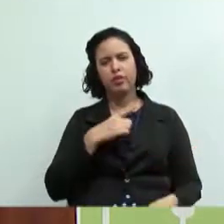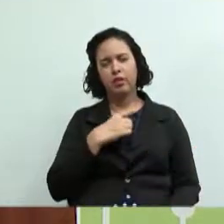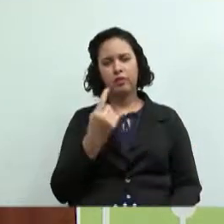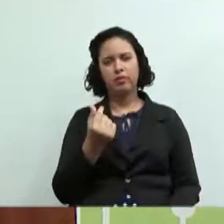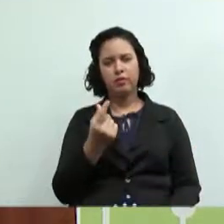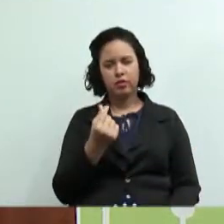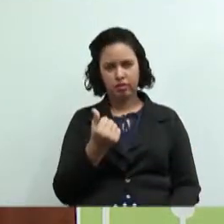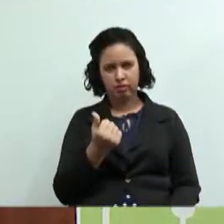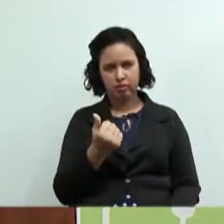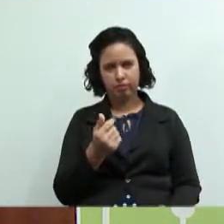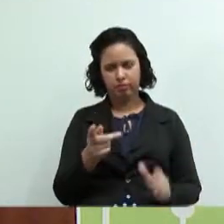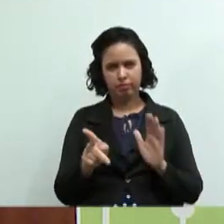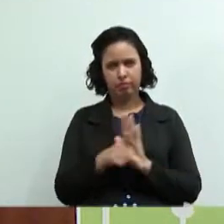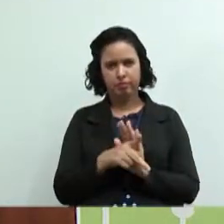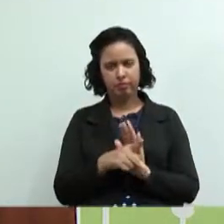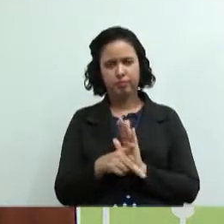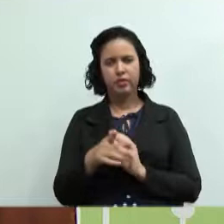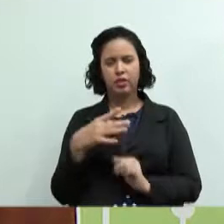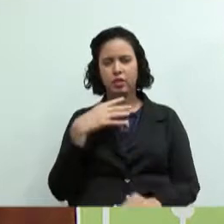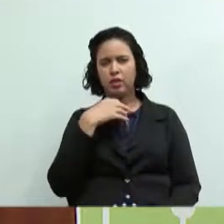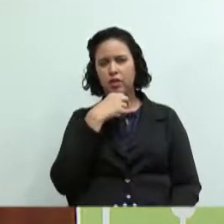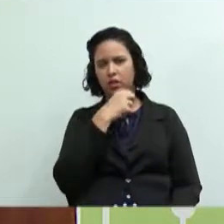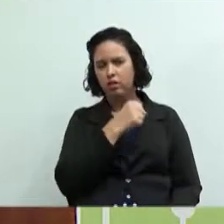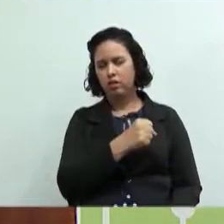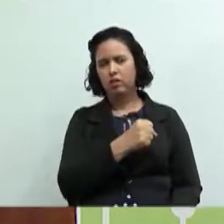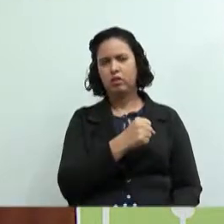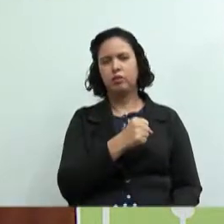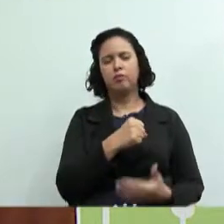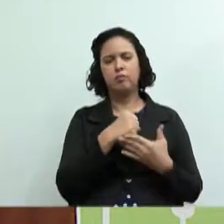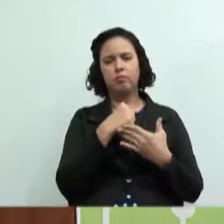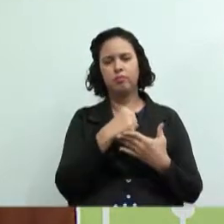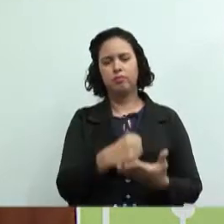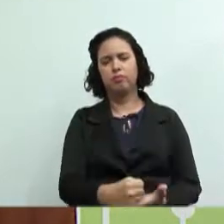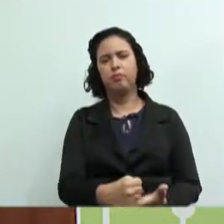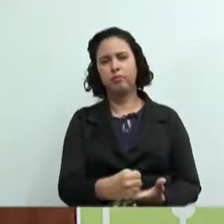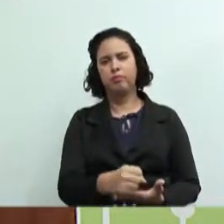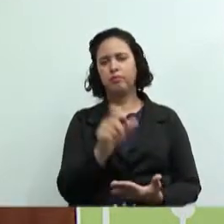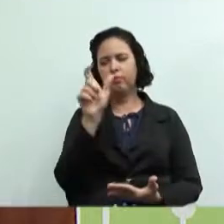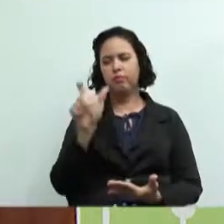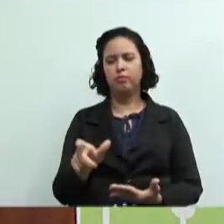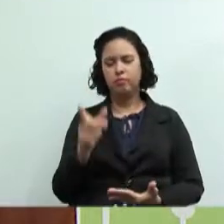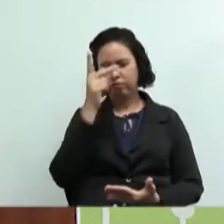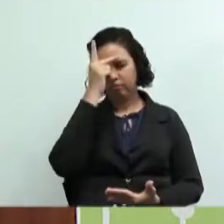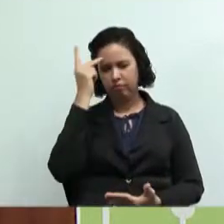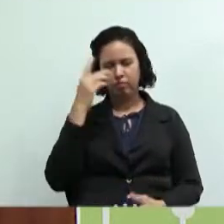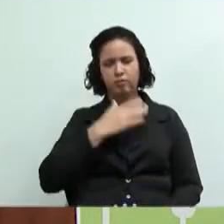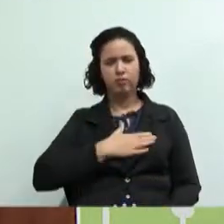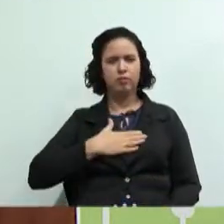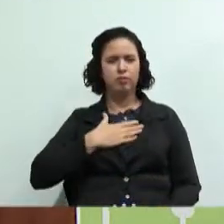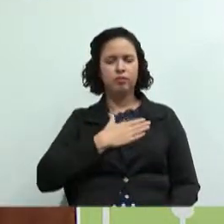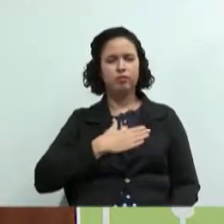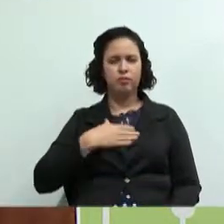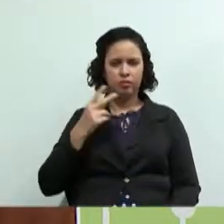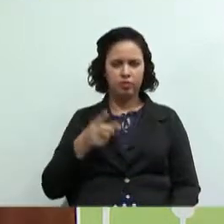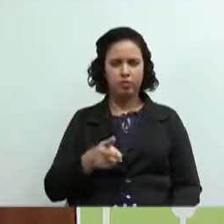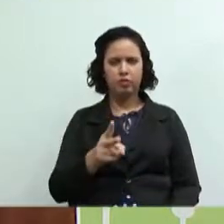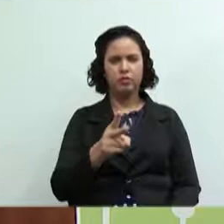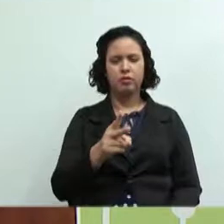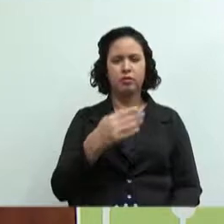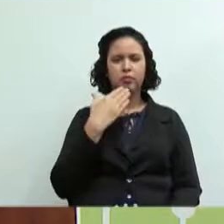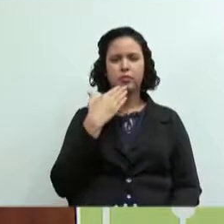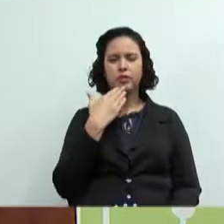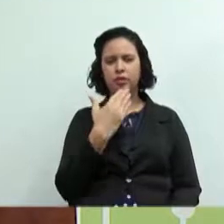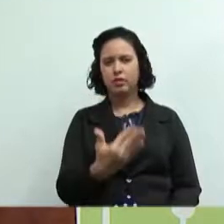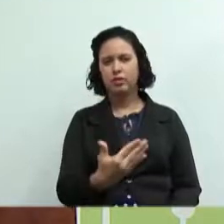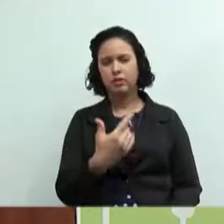estipulado e vai ser um serviço rápido bem prestado o cliente vai ficar satisfeito e vai continuar requisitando